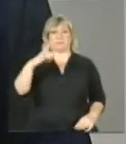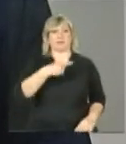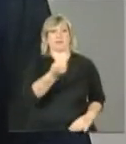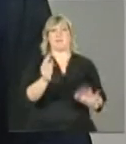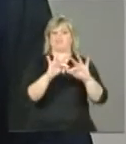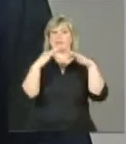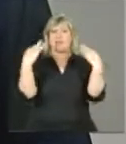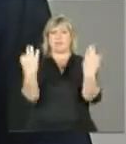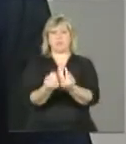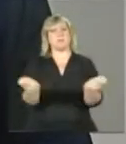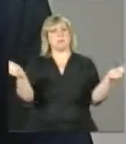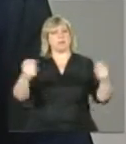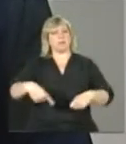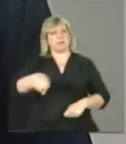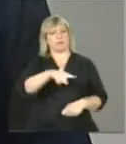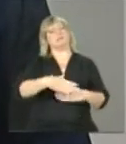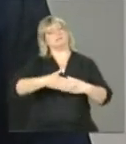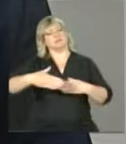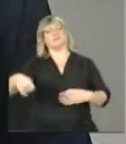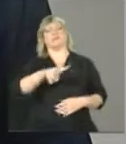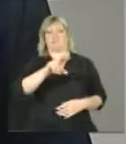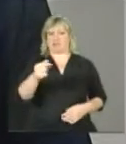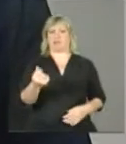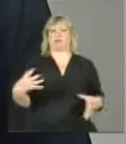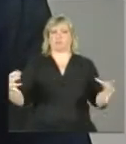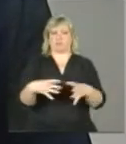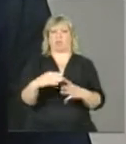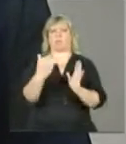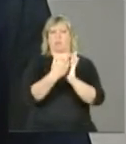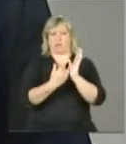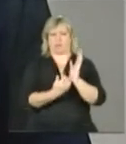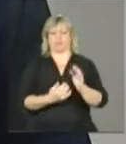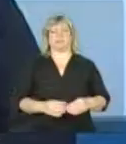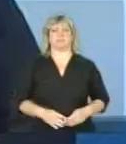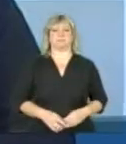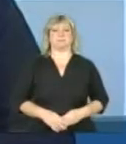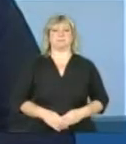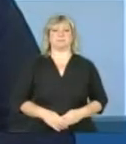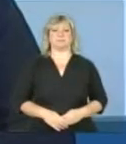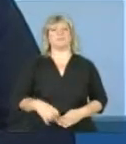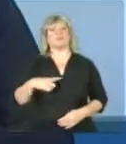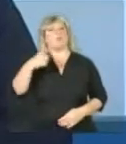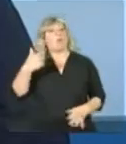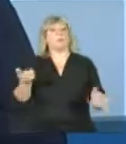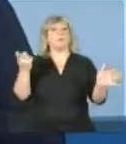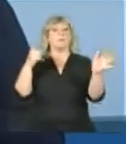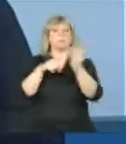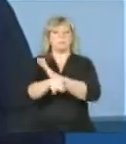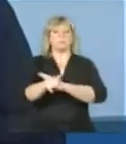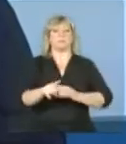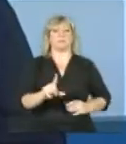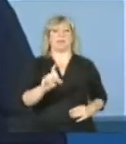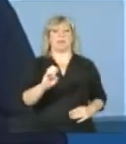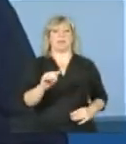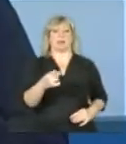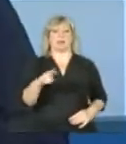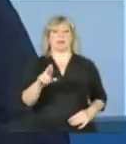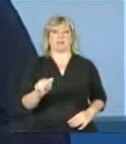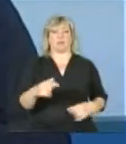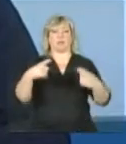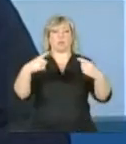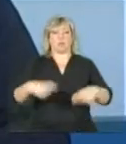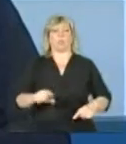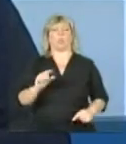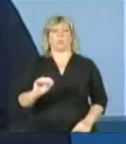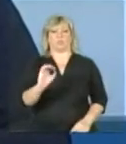atualizados, em muito em breve elas vão estar ingressando no programa. Uma outra pergunta, Leandra Pison, Tapejara, Rio